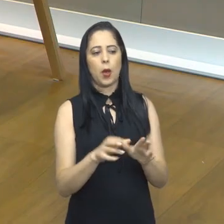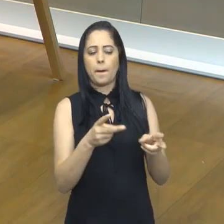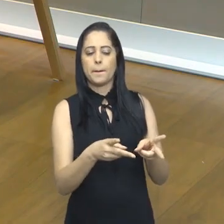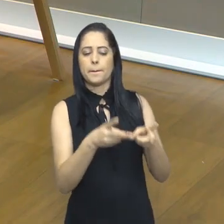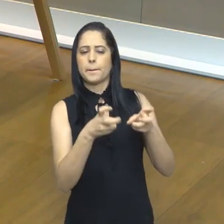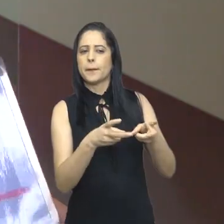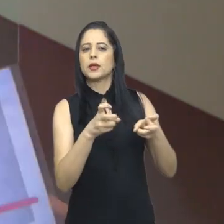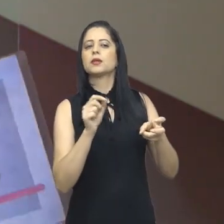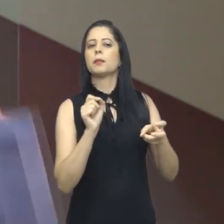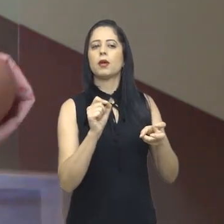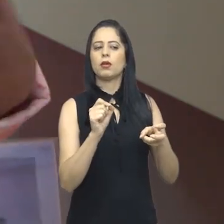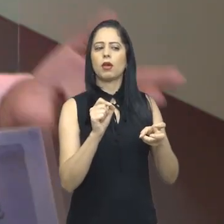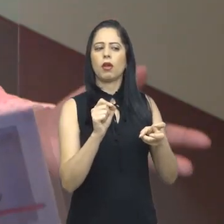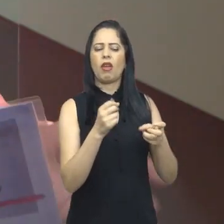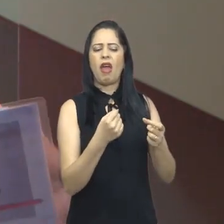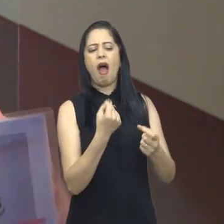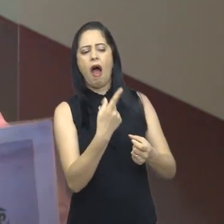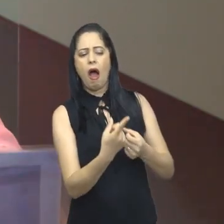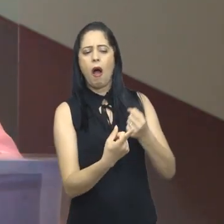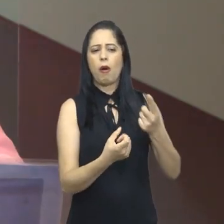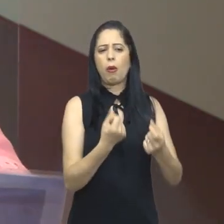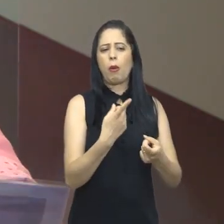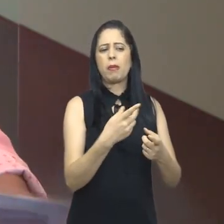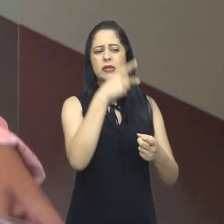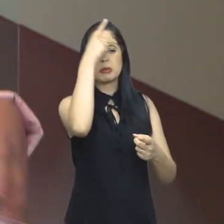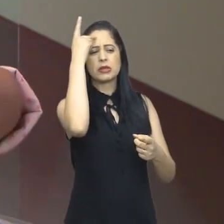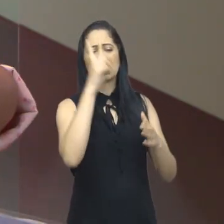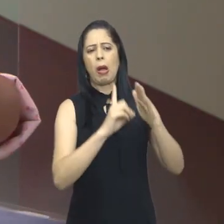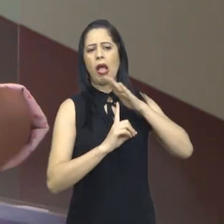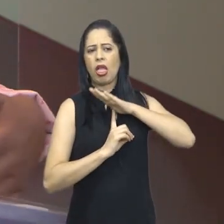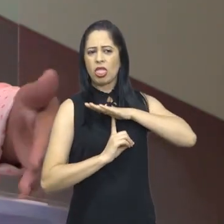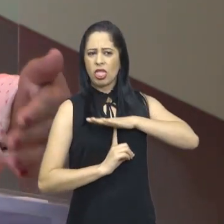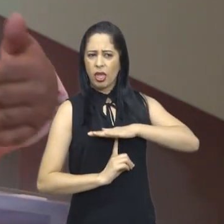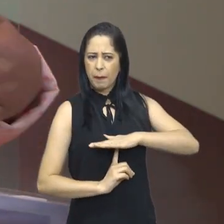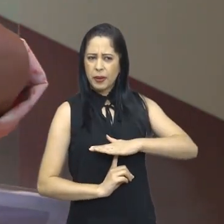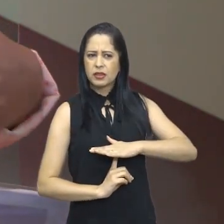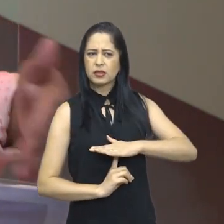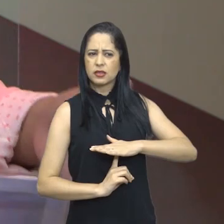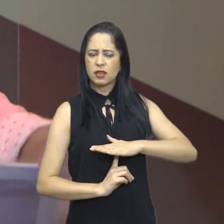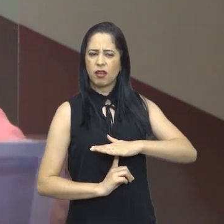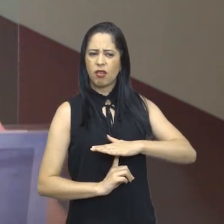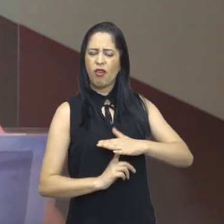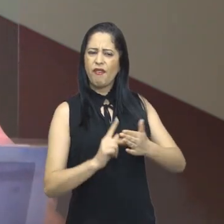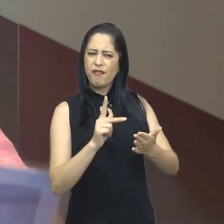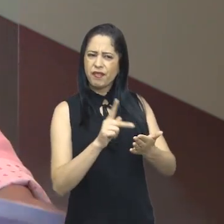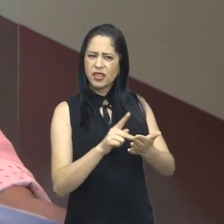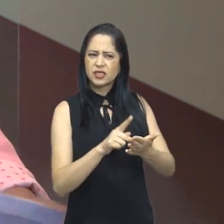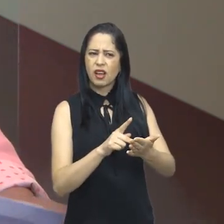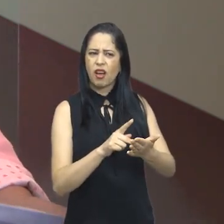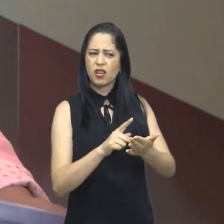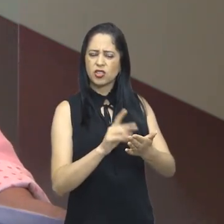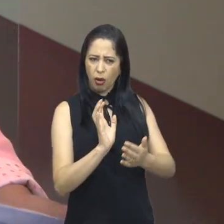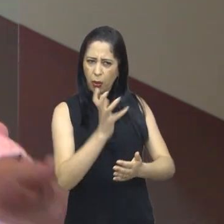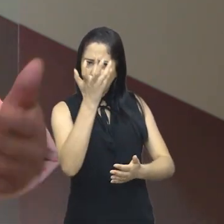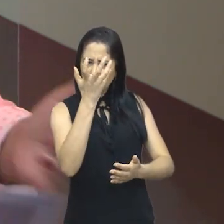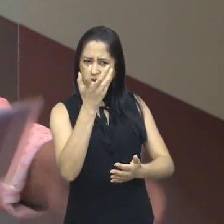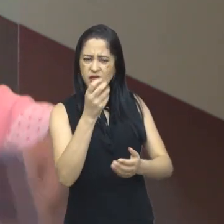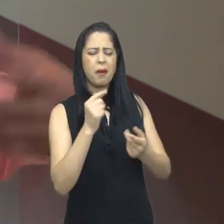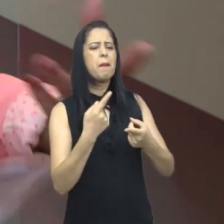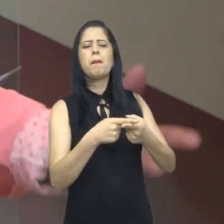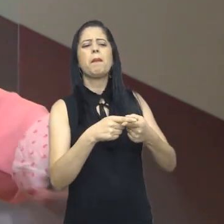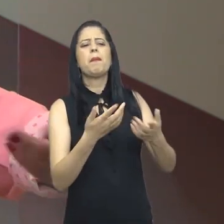Doutor, e a gente tem relatado, tem observado também que algumas pessoas entram em um quadro depressivo mesmo pós-covid, né? Isso tem